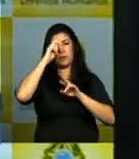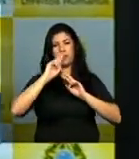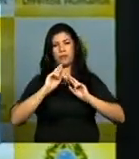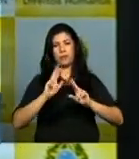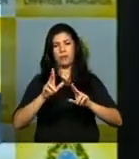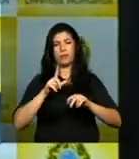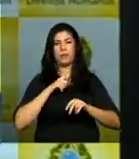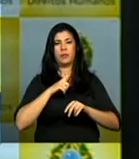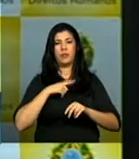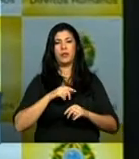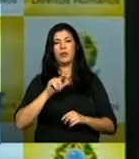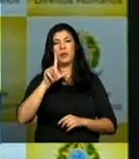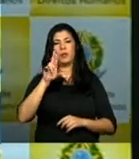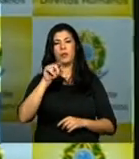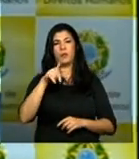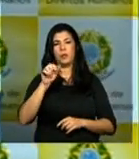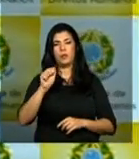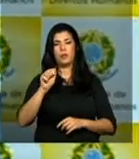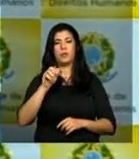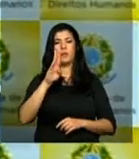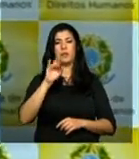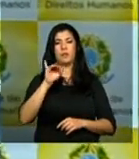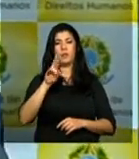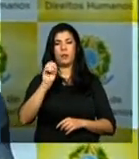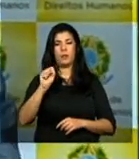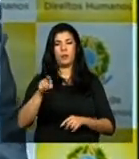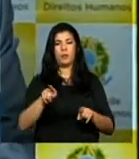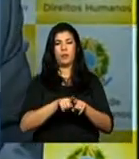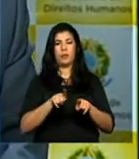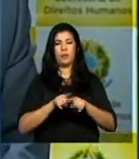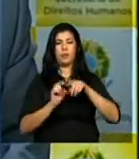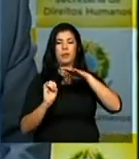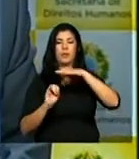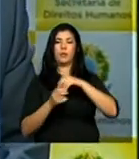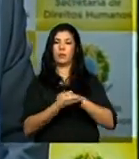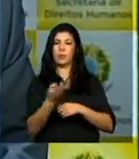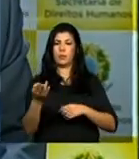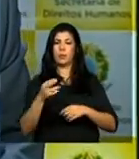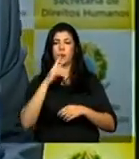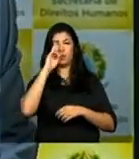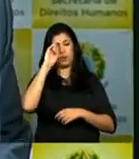Luisa Bayros, senhor director do Instituto Vladimir Herzog,